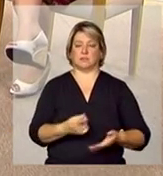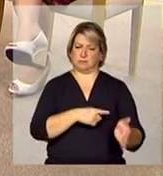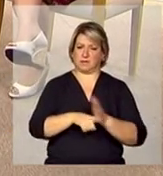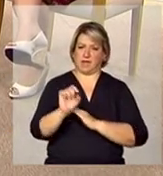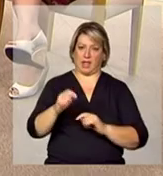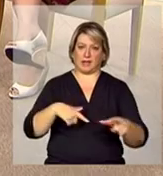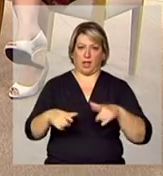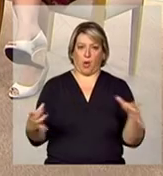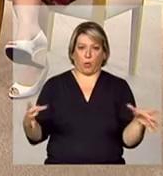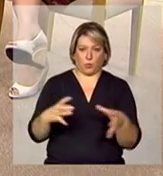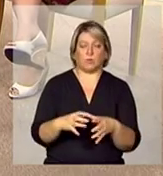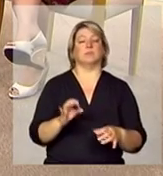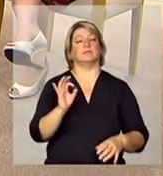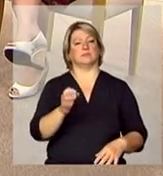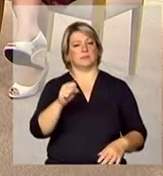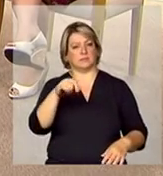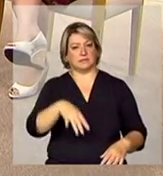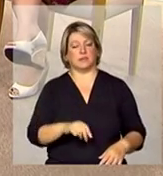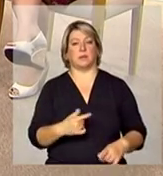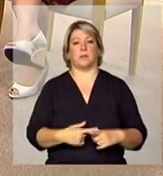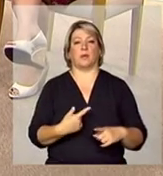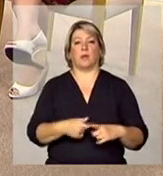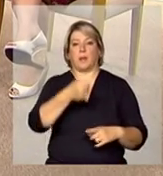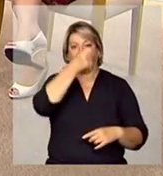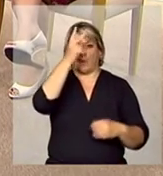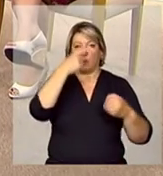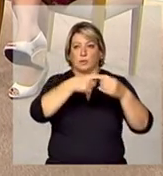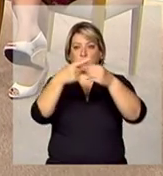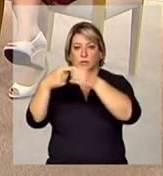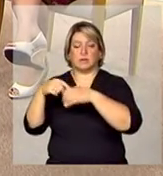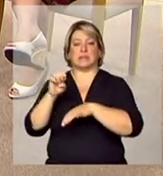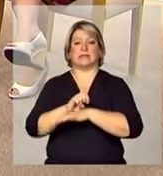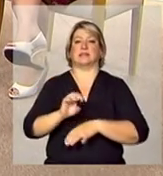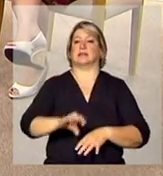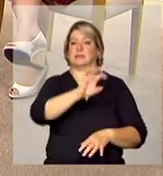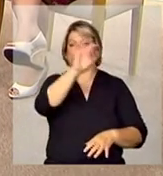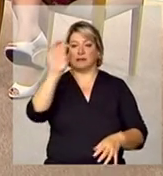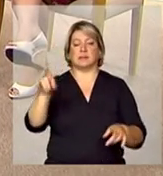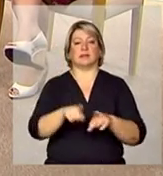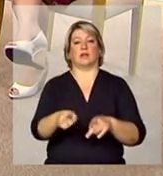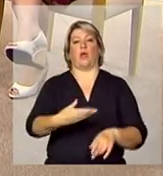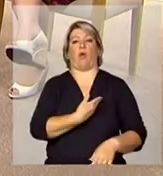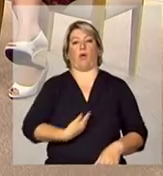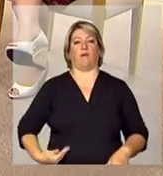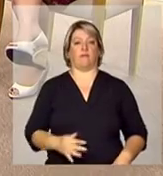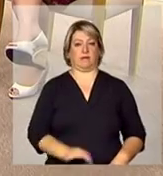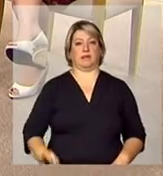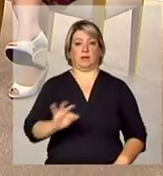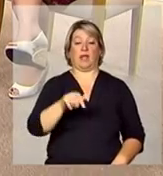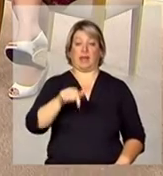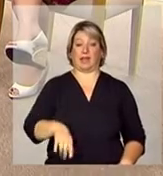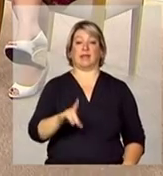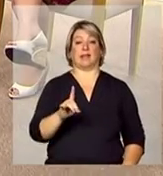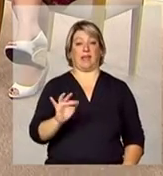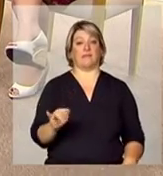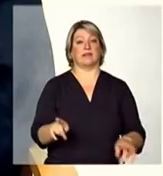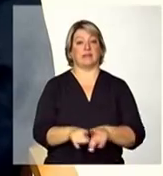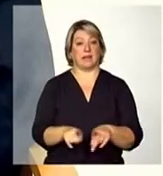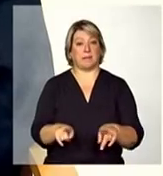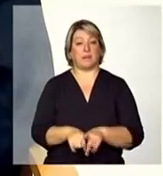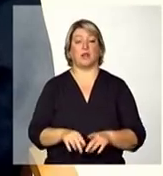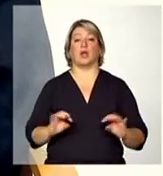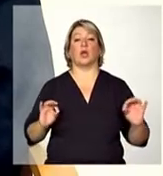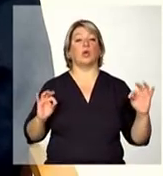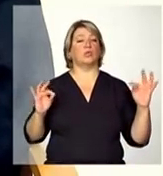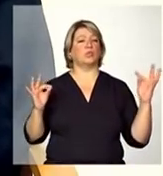um trabalho conjunto com a participação de municípios estados e união e no Distrito Federal também então é toda